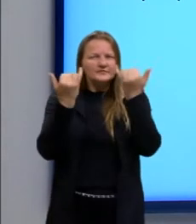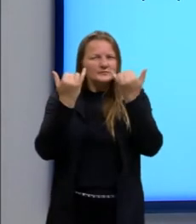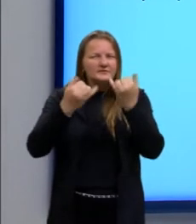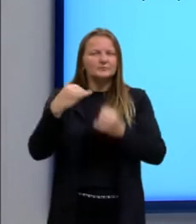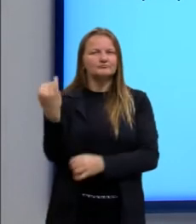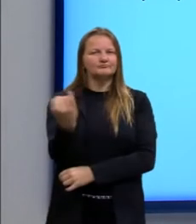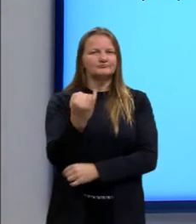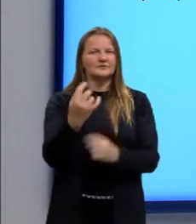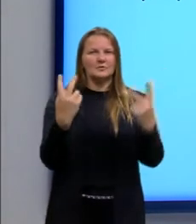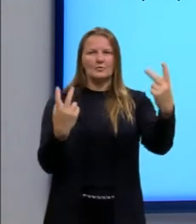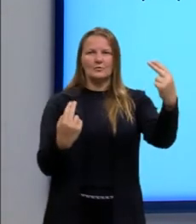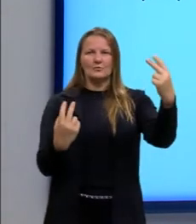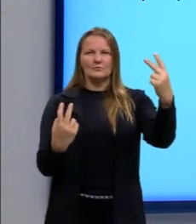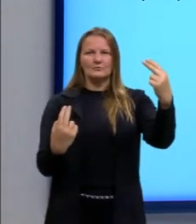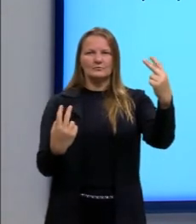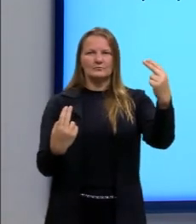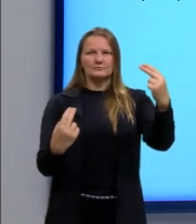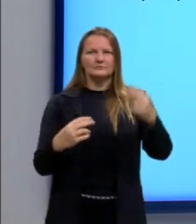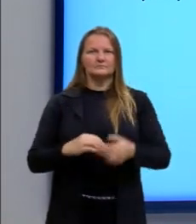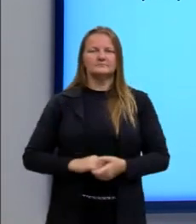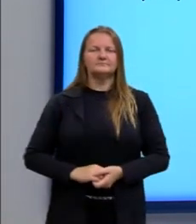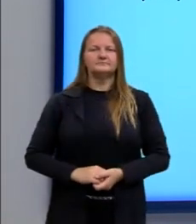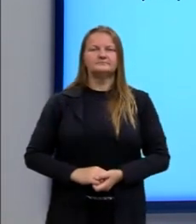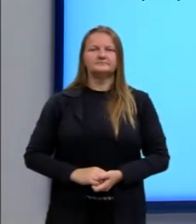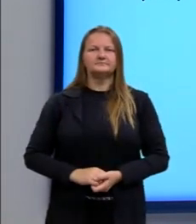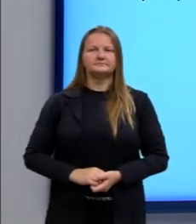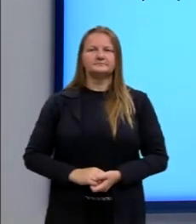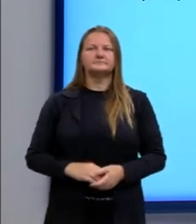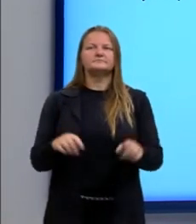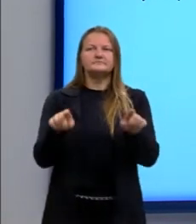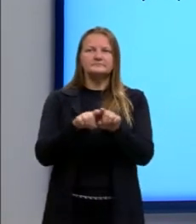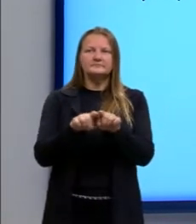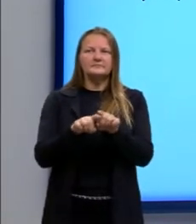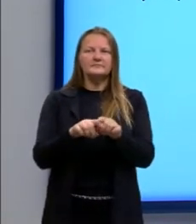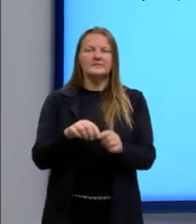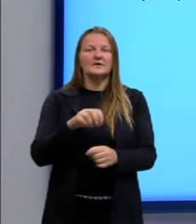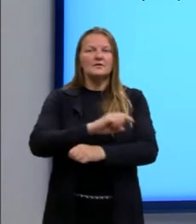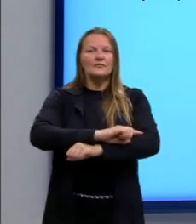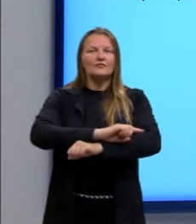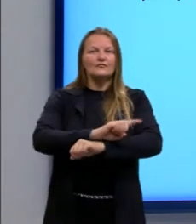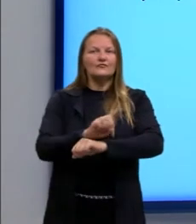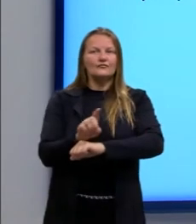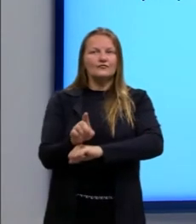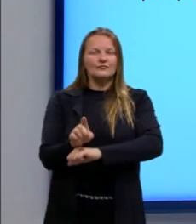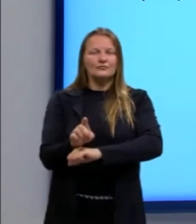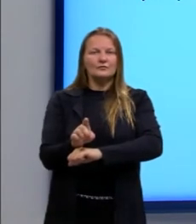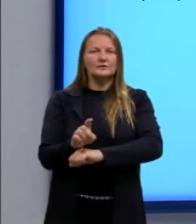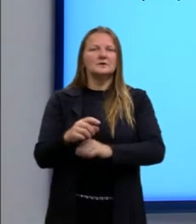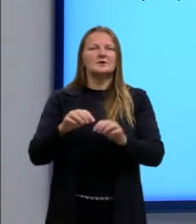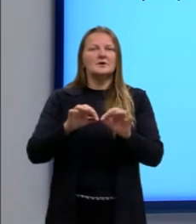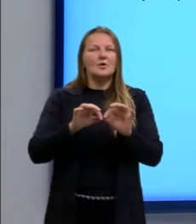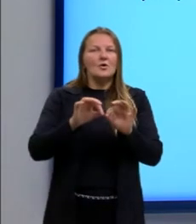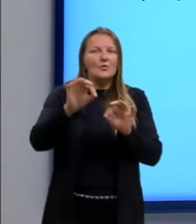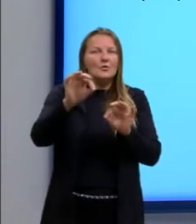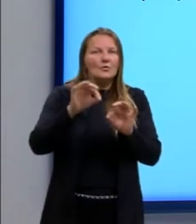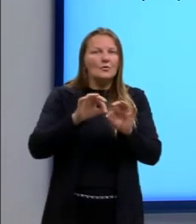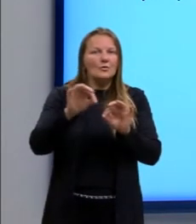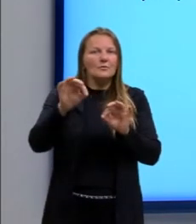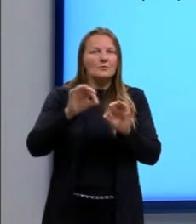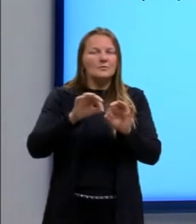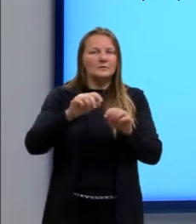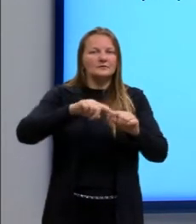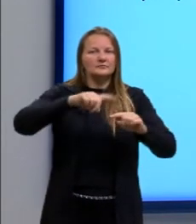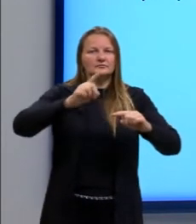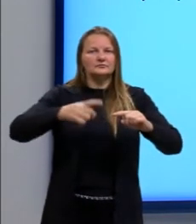São as mesmas. E aí a gente está vendo o quê? Velocidade, comprimento de onda